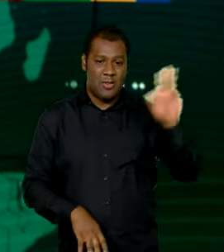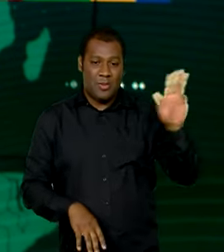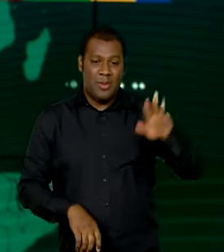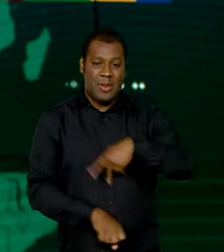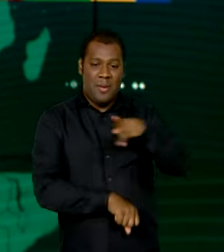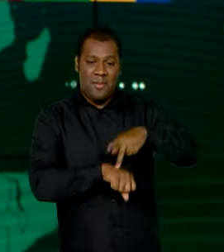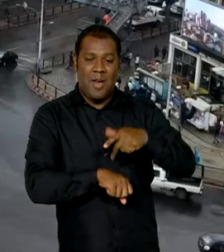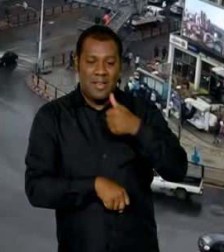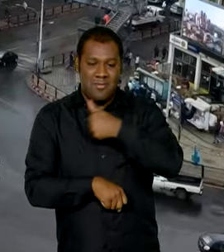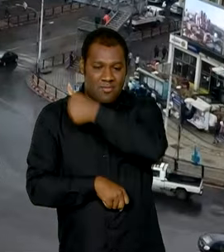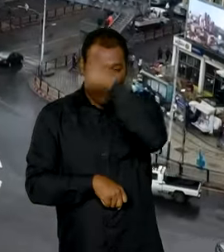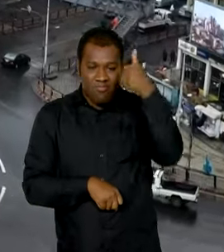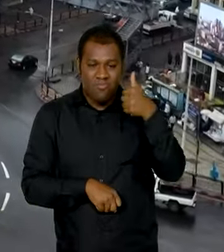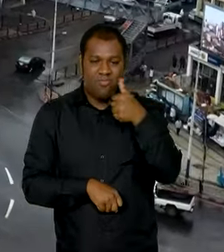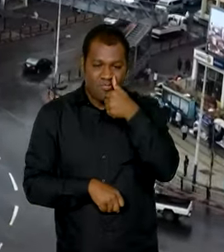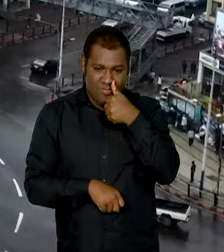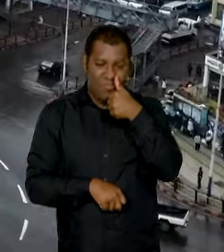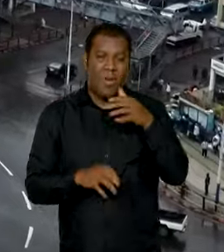Confira!